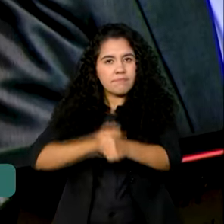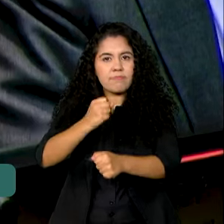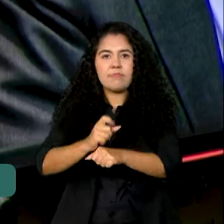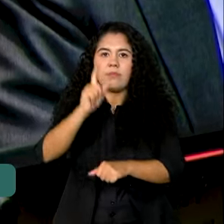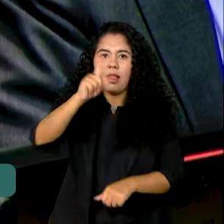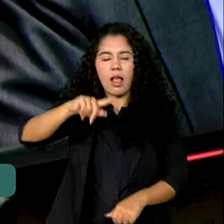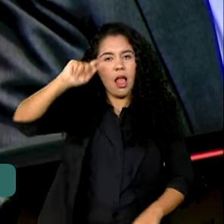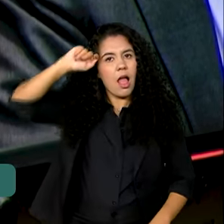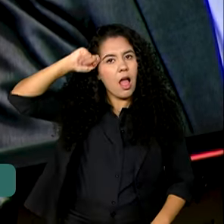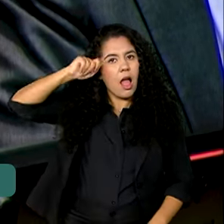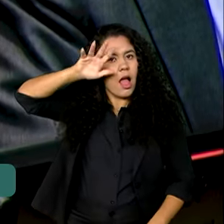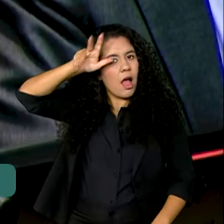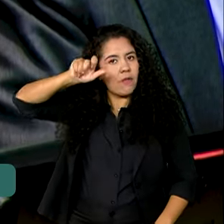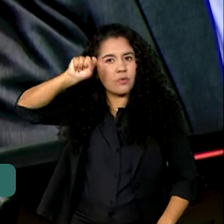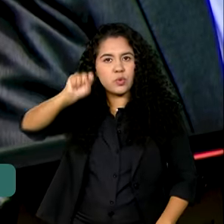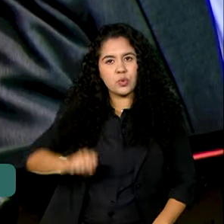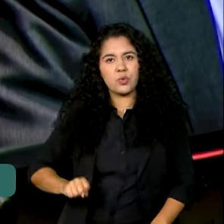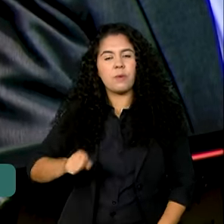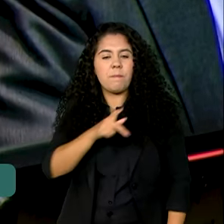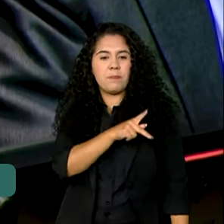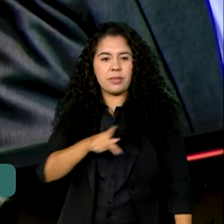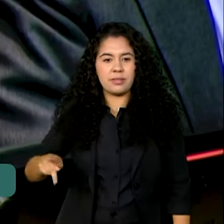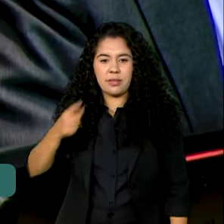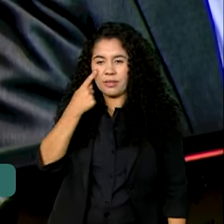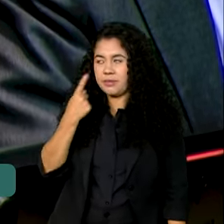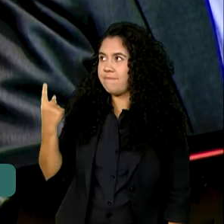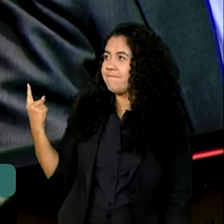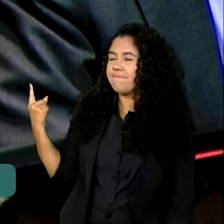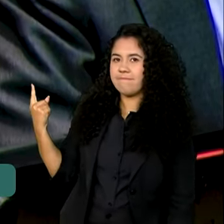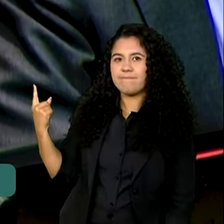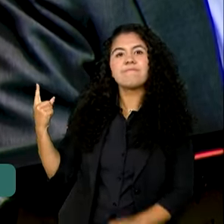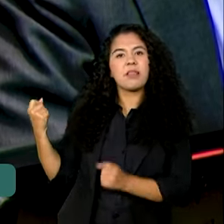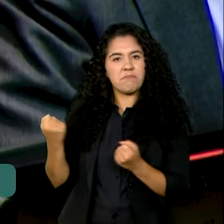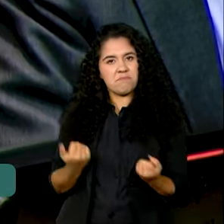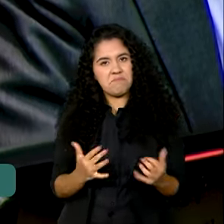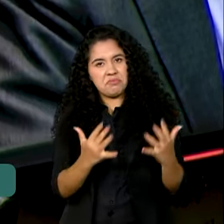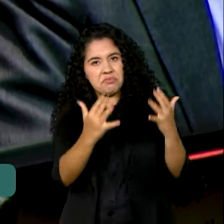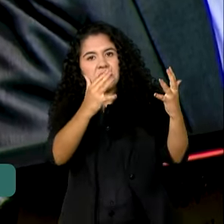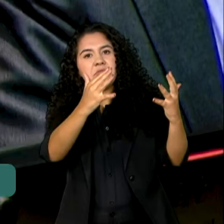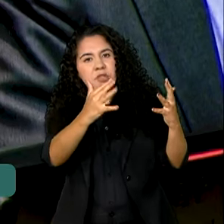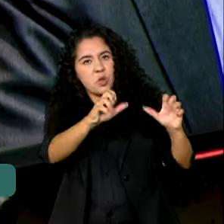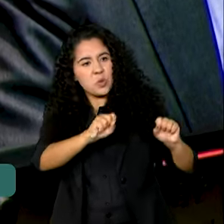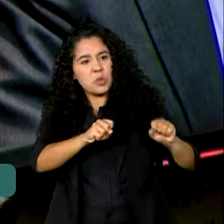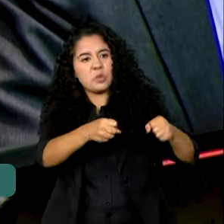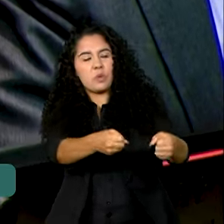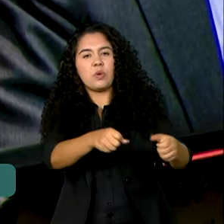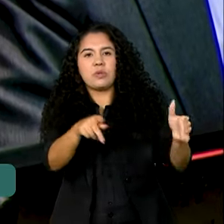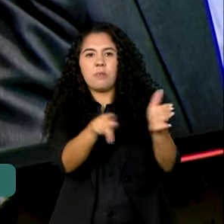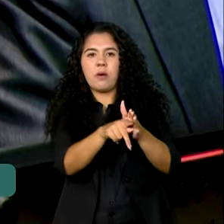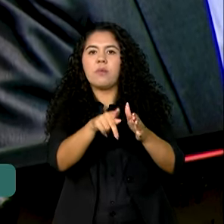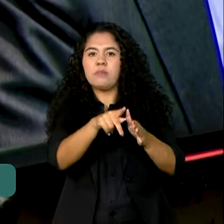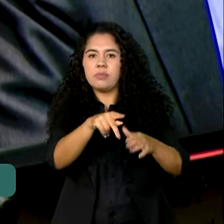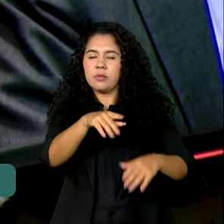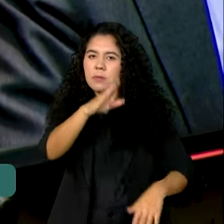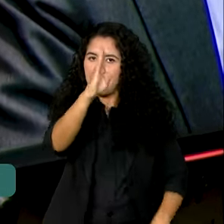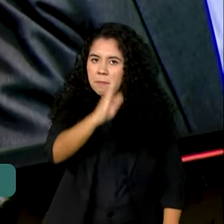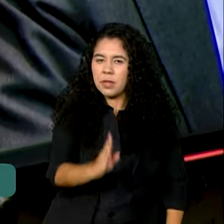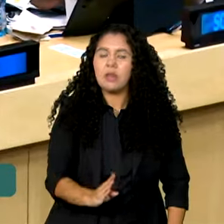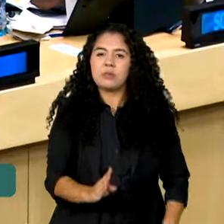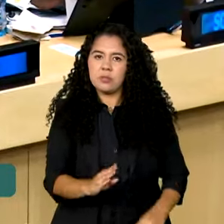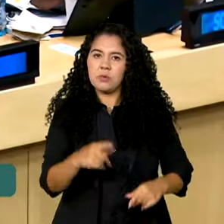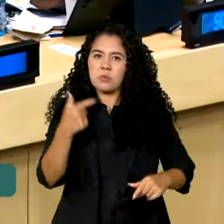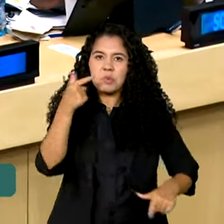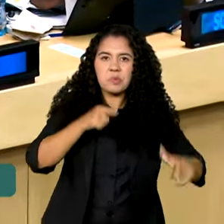país, Cyril Ramfosa, elogiou os esforços do Brasil para ampliar a presença dos países do sul global nos espaços de